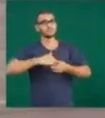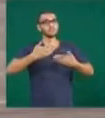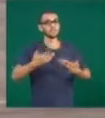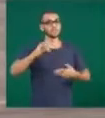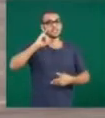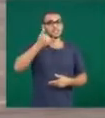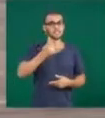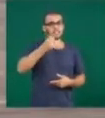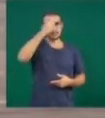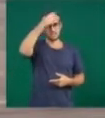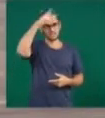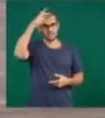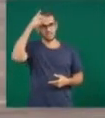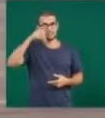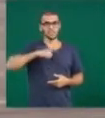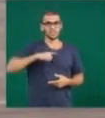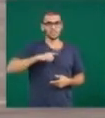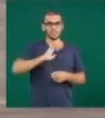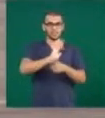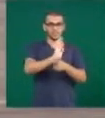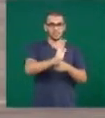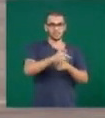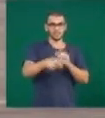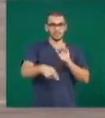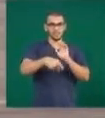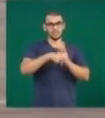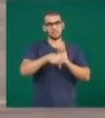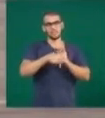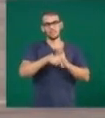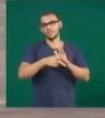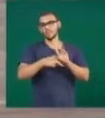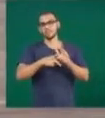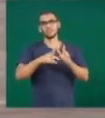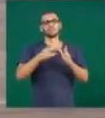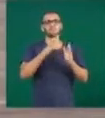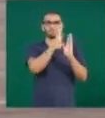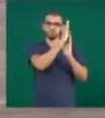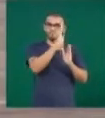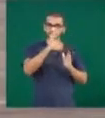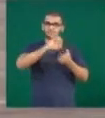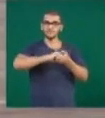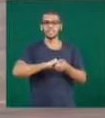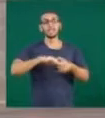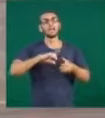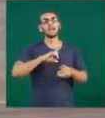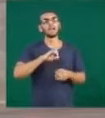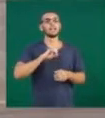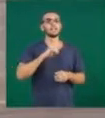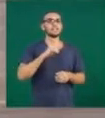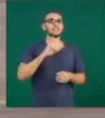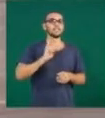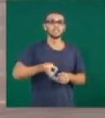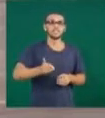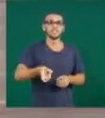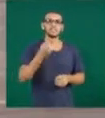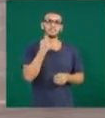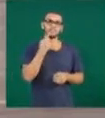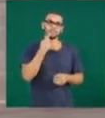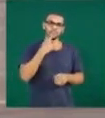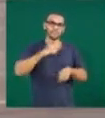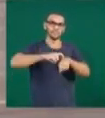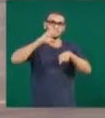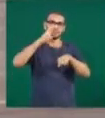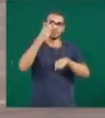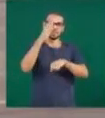Uberlândia realiza o projeto Cinema na Biblioteca. As sessões acontecem às sextas, a partir de 3h30 da